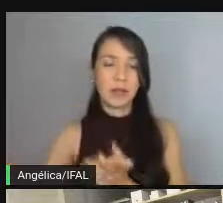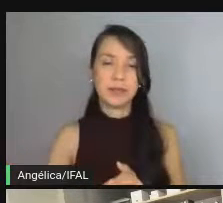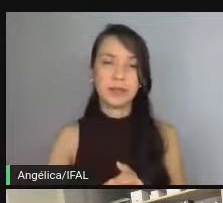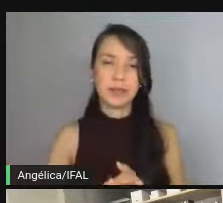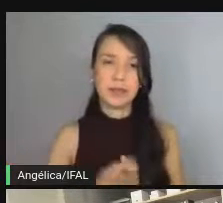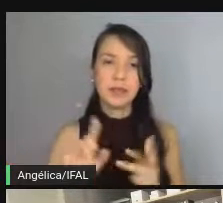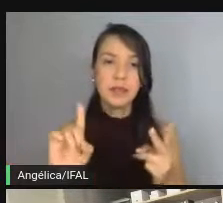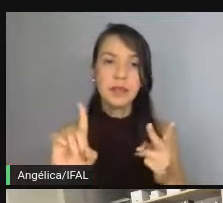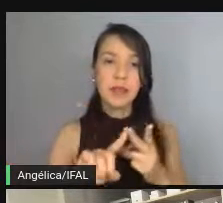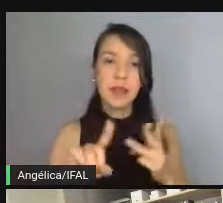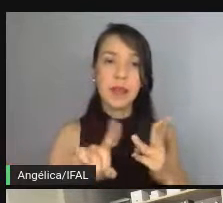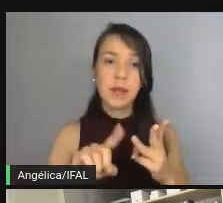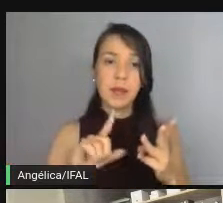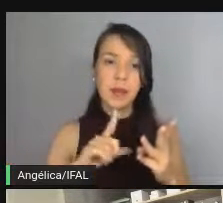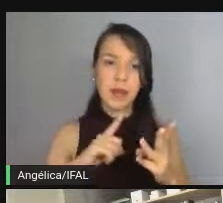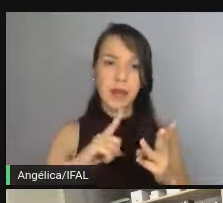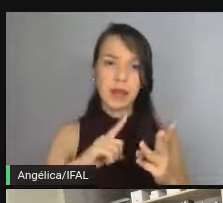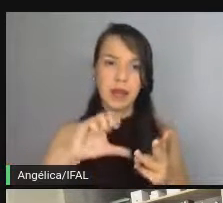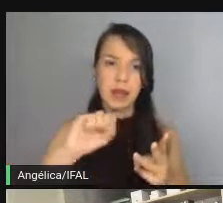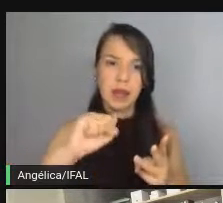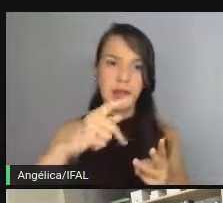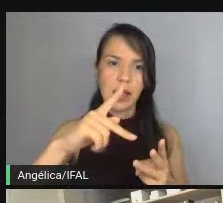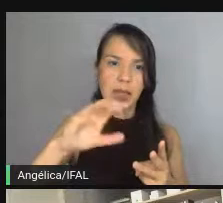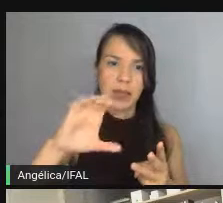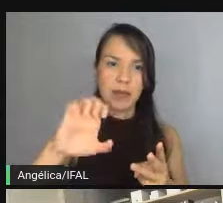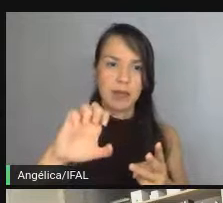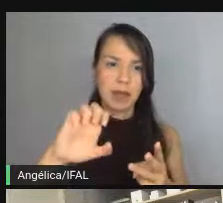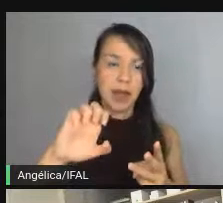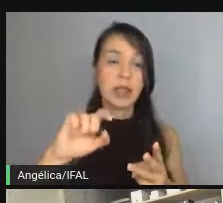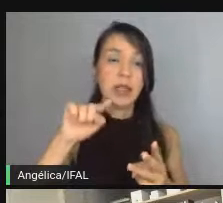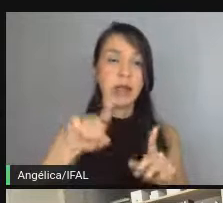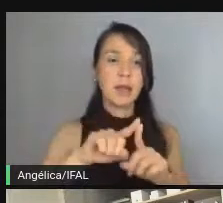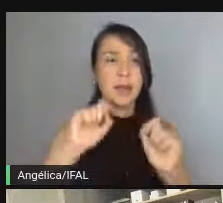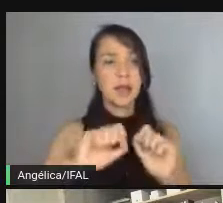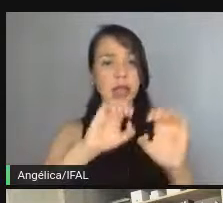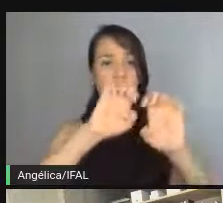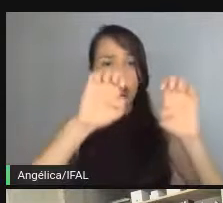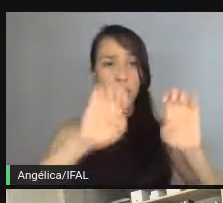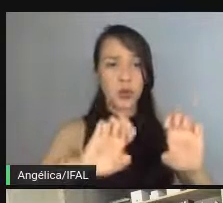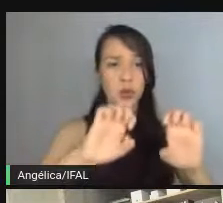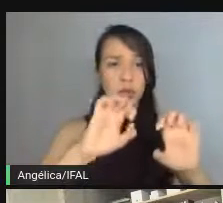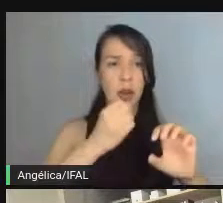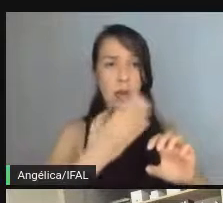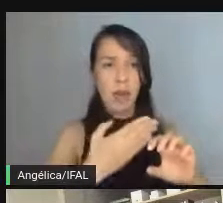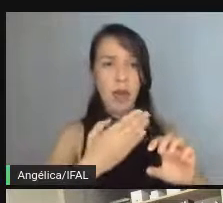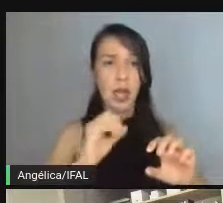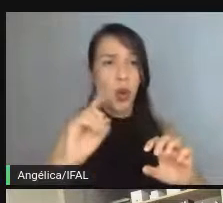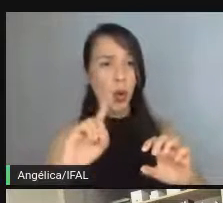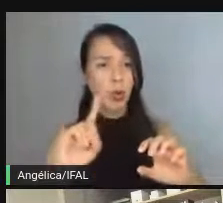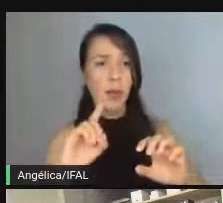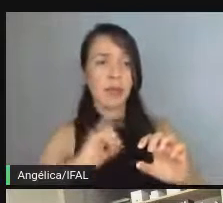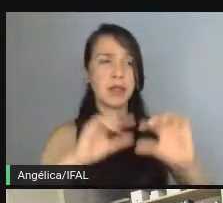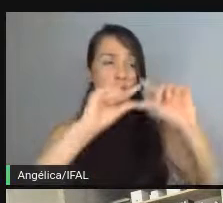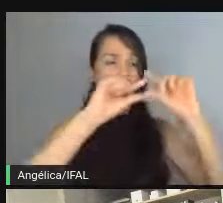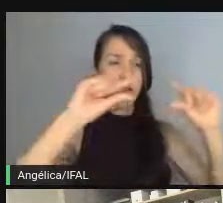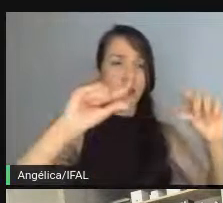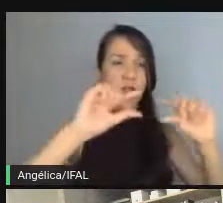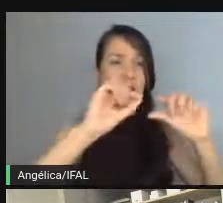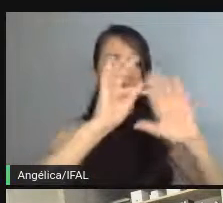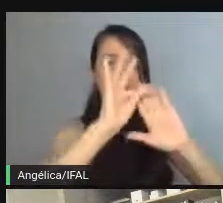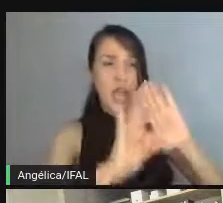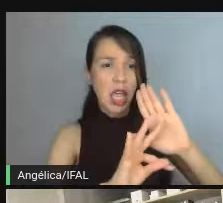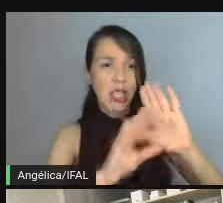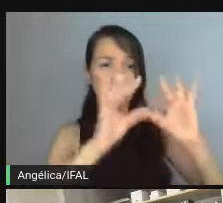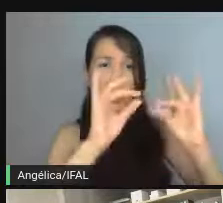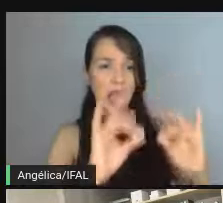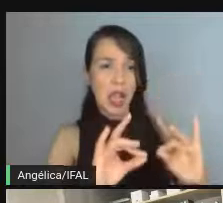como spec, as specs podem vir bem estruturadas ou não. Pode vir apenas uma frase, pode vir um textão com o maior detalhe